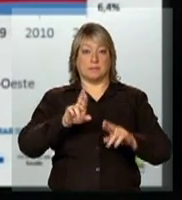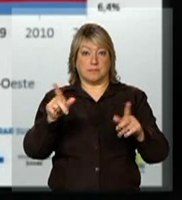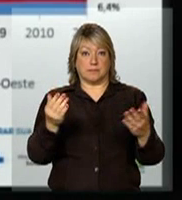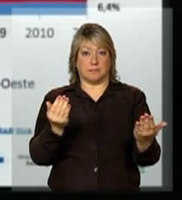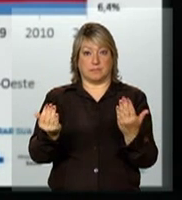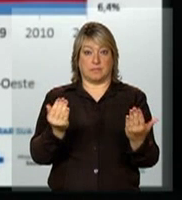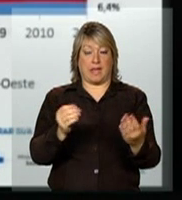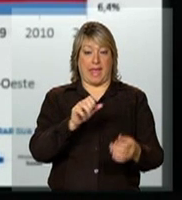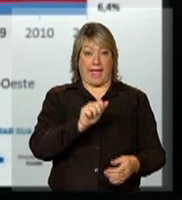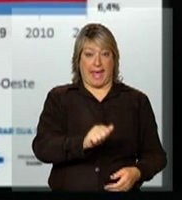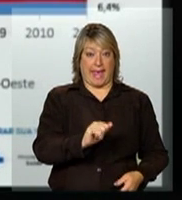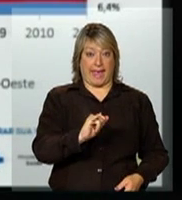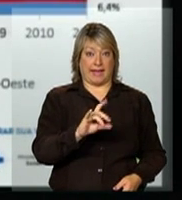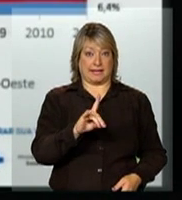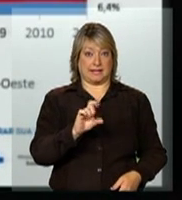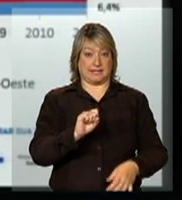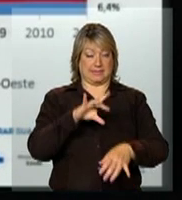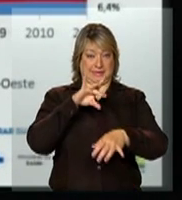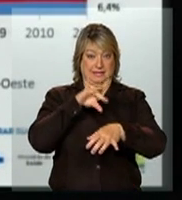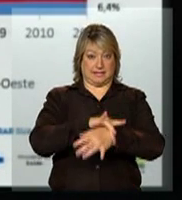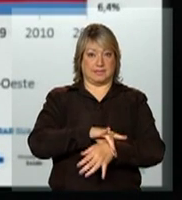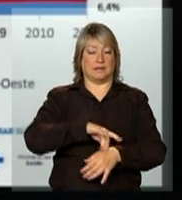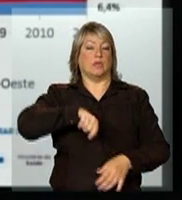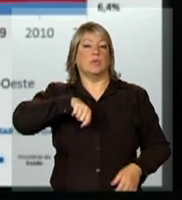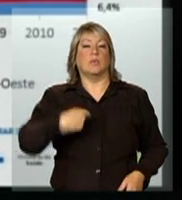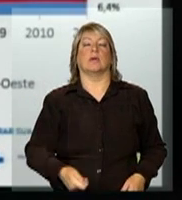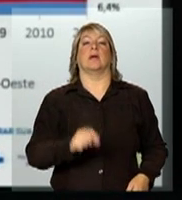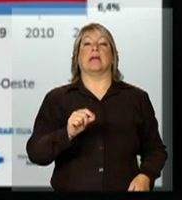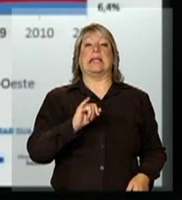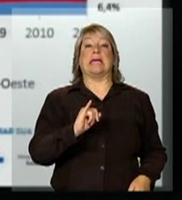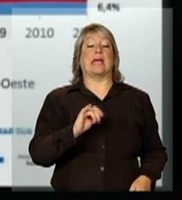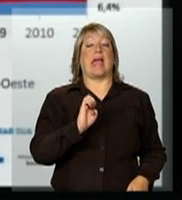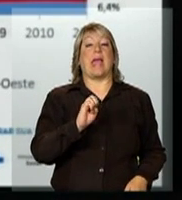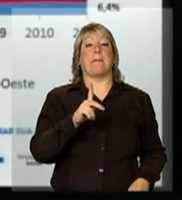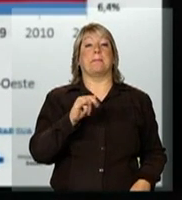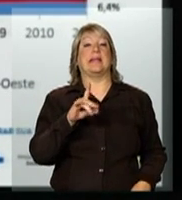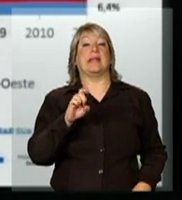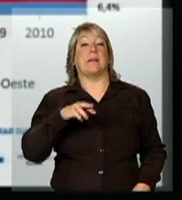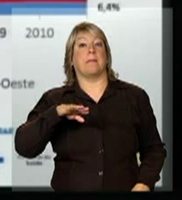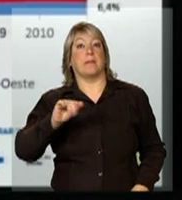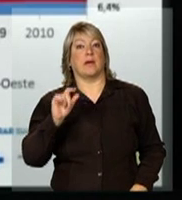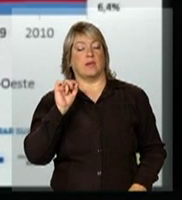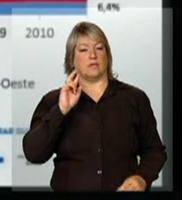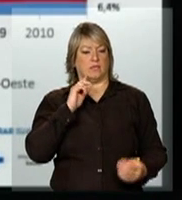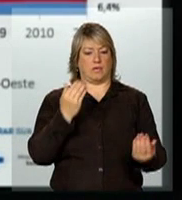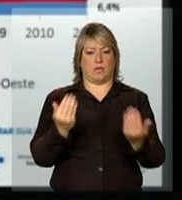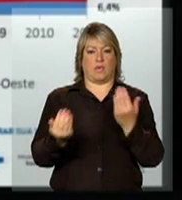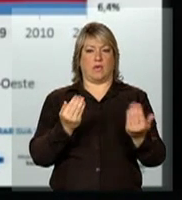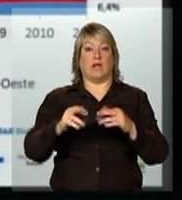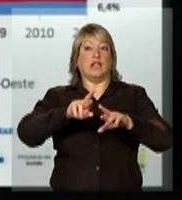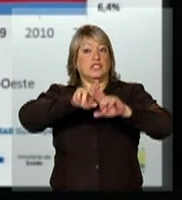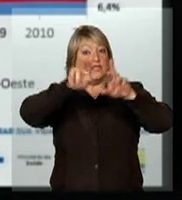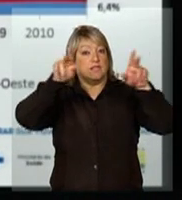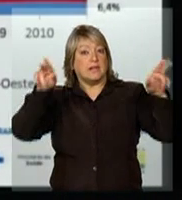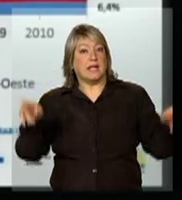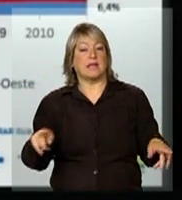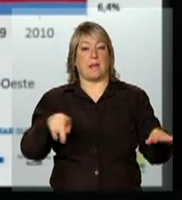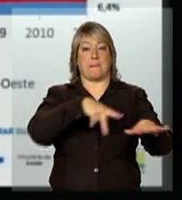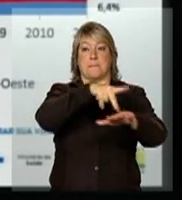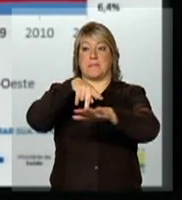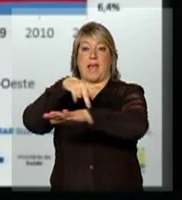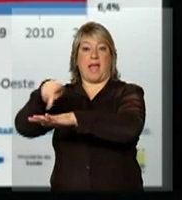AIDS, a gente fala de várias epidemias, de epidemias que têm um comportamento distinto entre os países, têm características